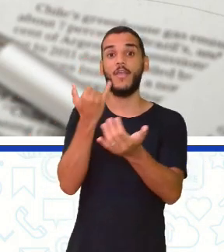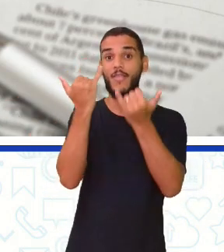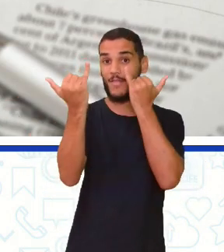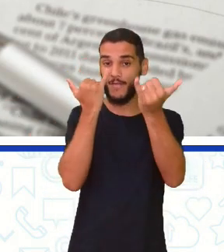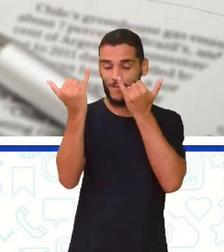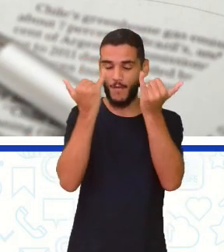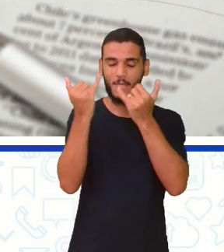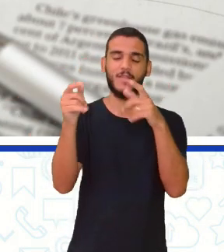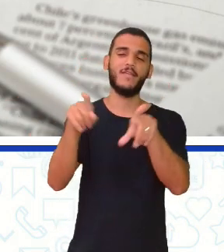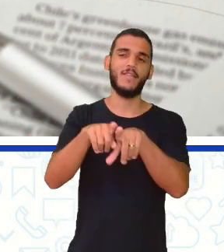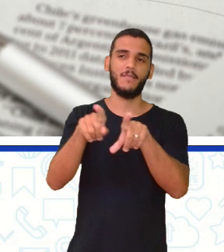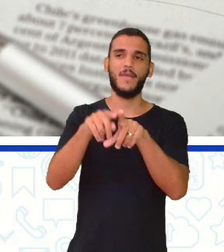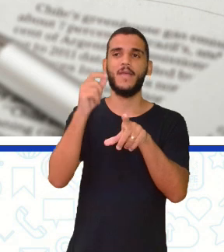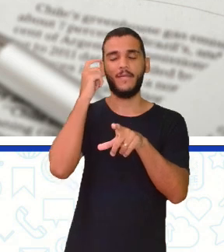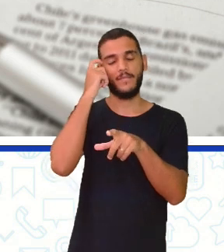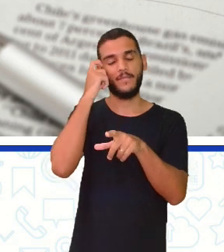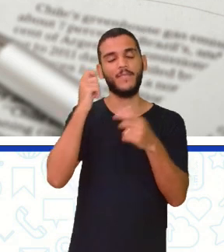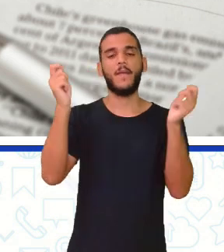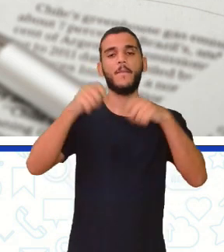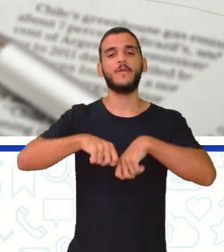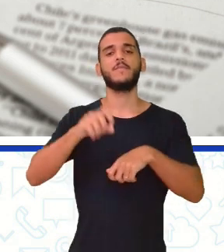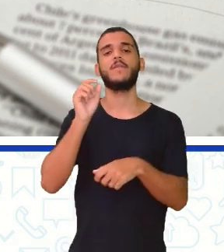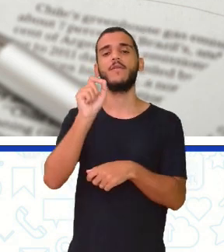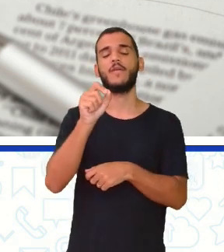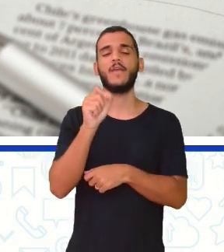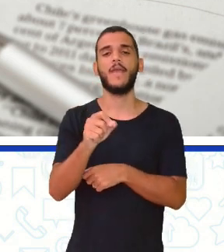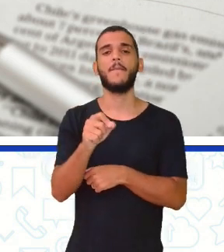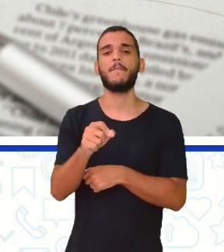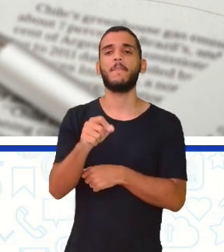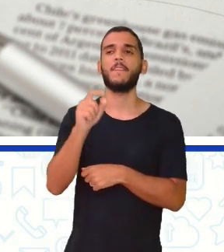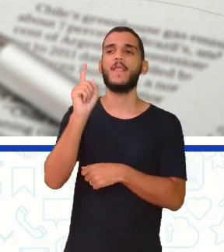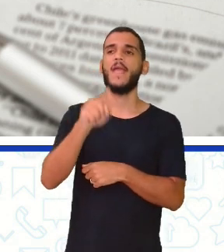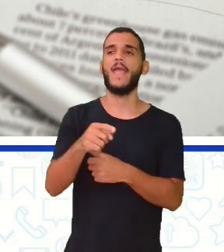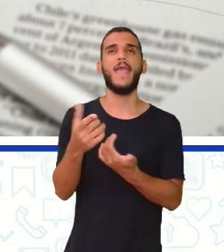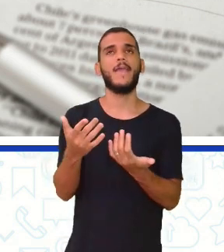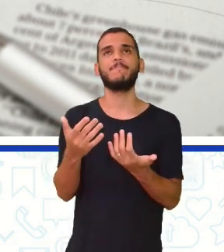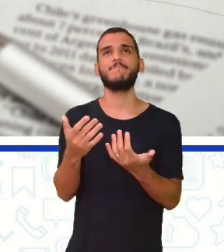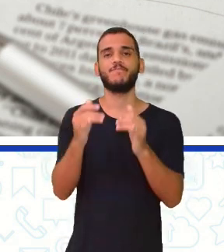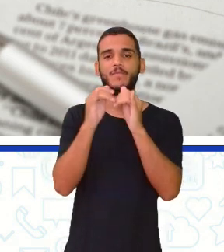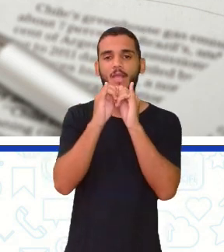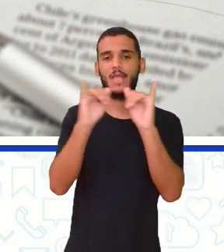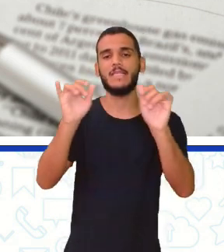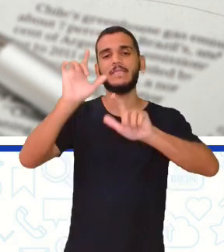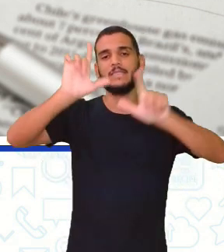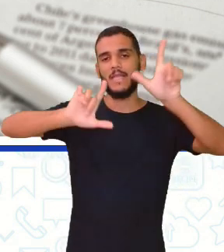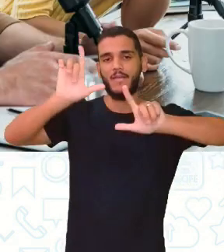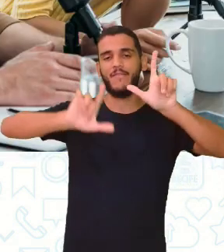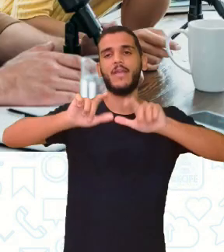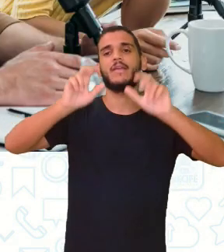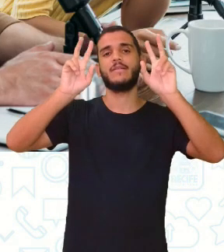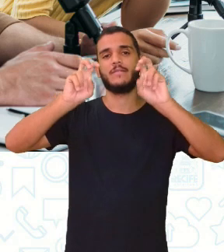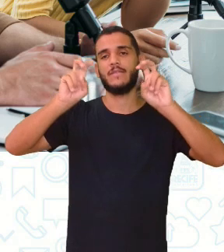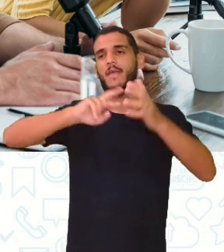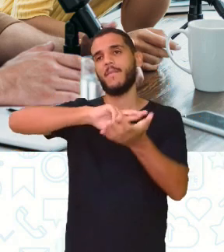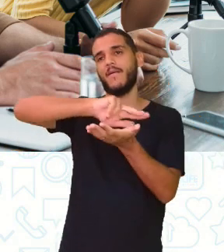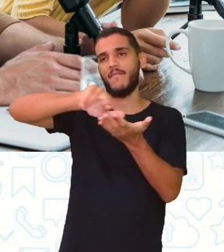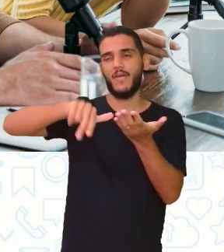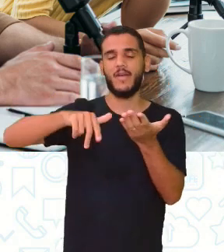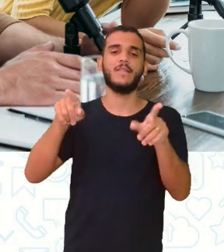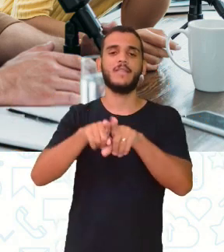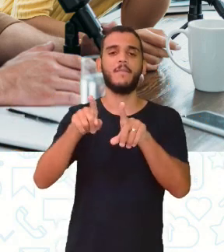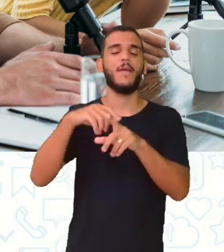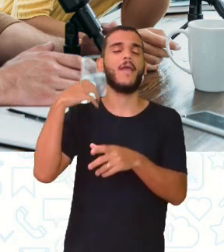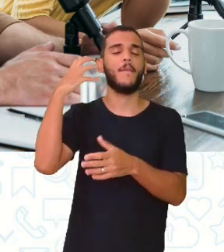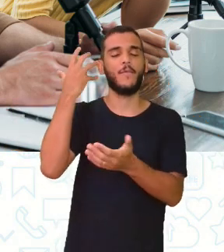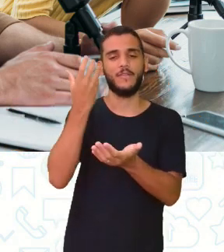informações, que pode funcionar quase como um noticiário, falando sobre temas contemporâneos. Temos o